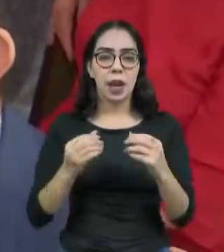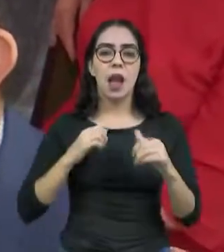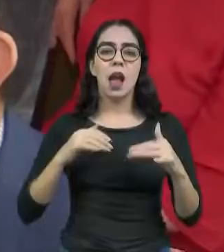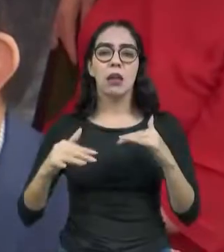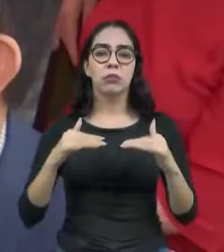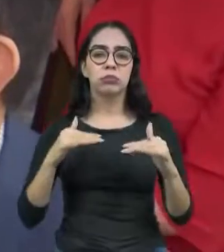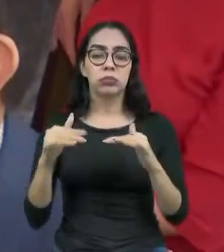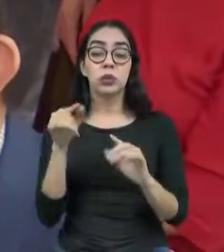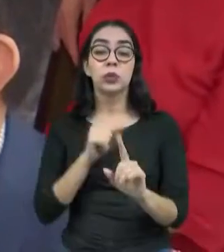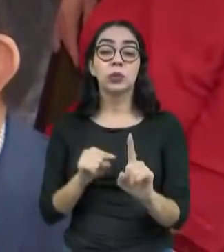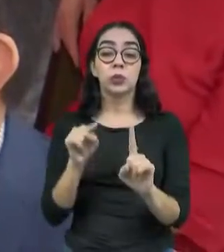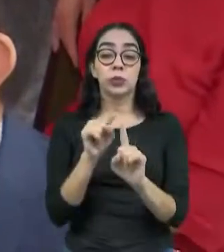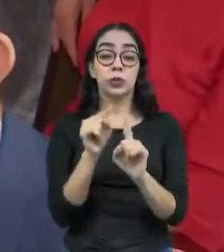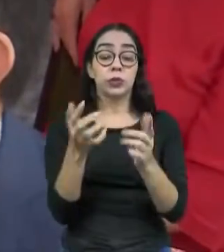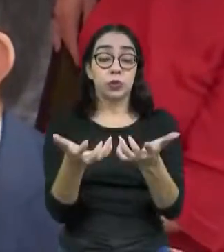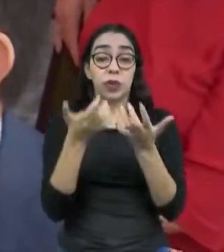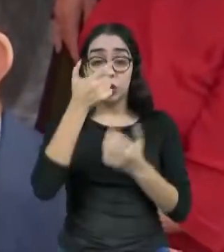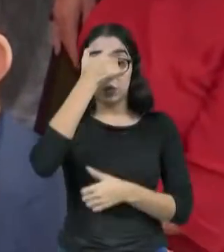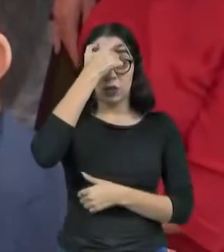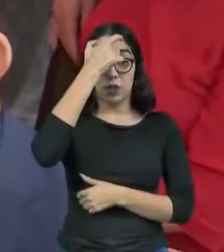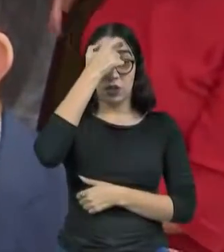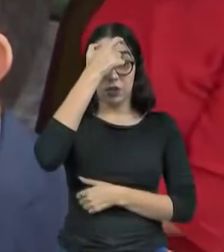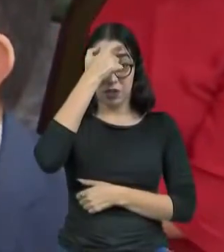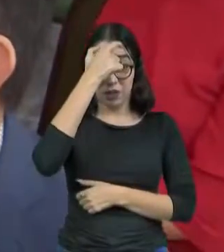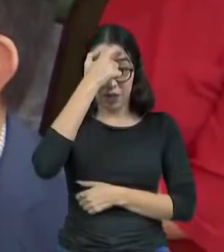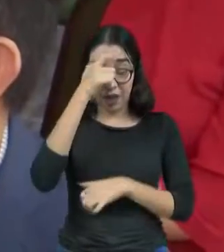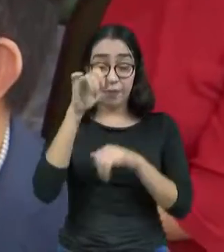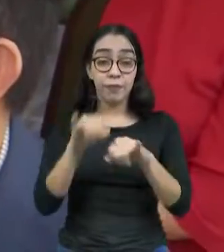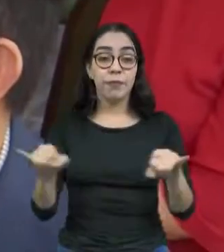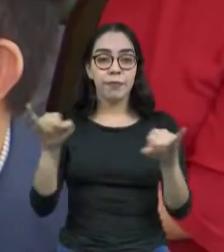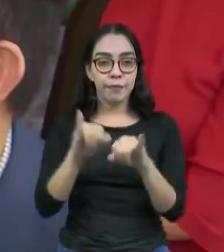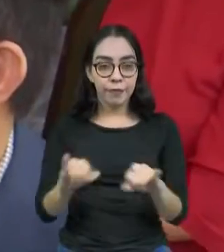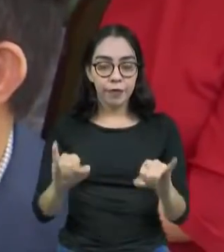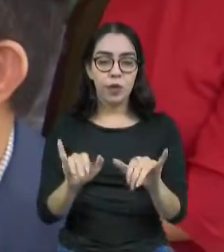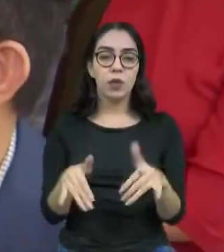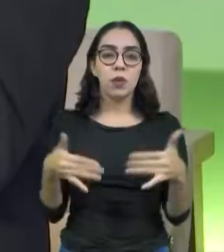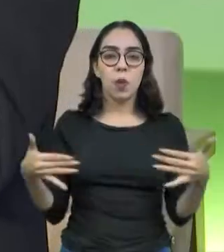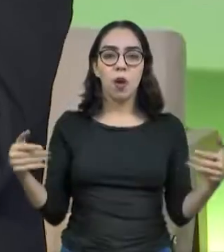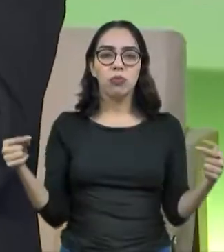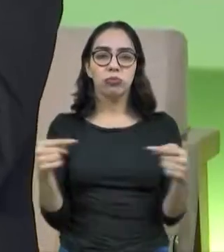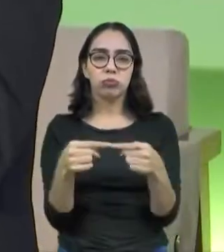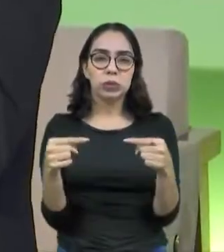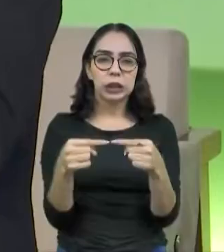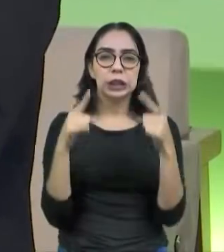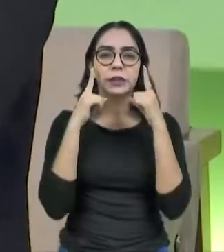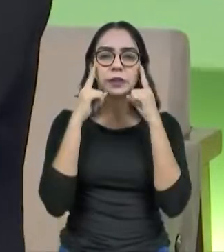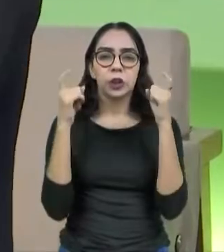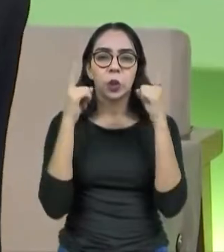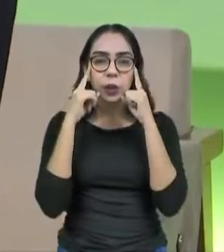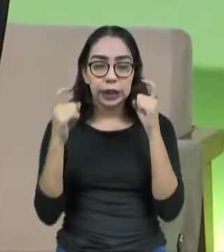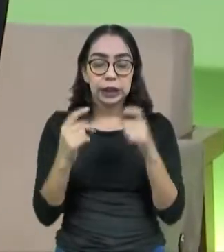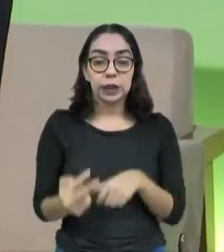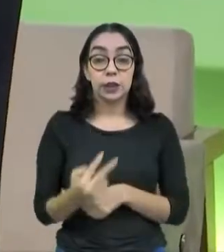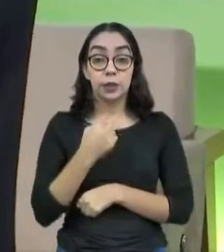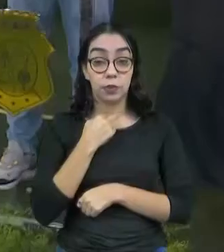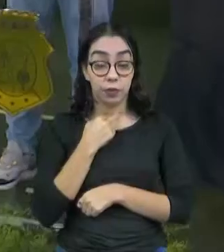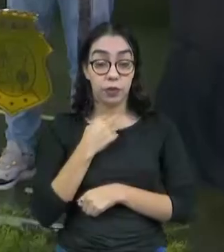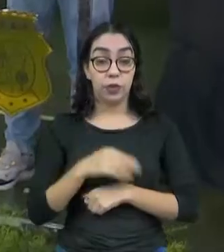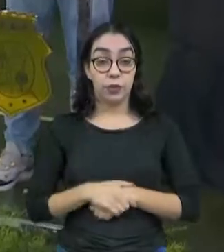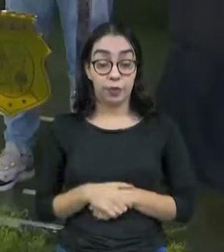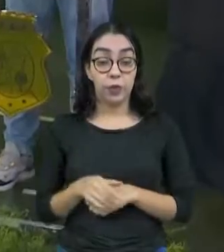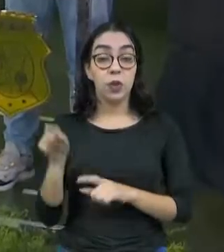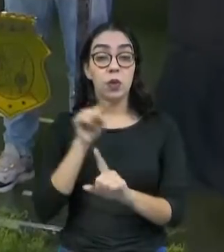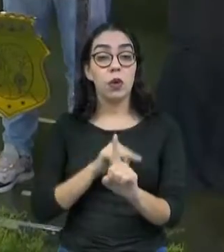de conscientizar sobre fatores que podem provocar conflitos de violência. O foco é na atuação preventiva,